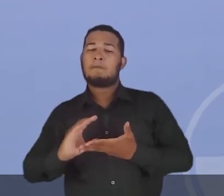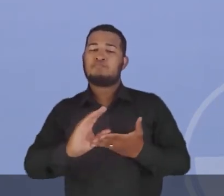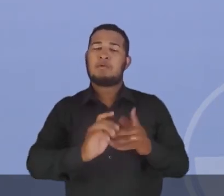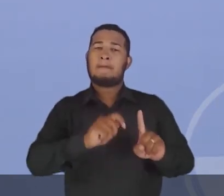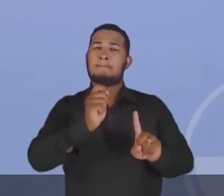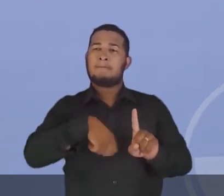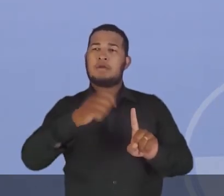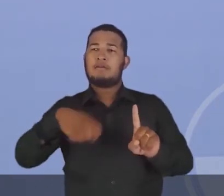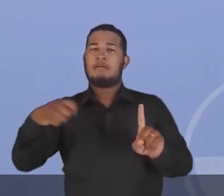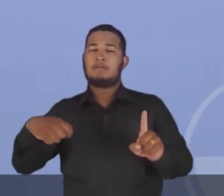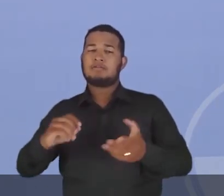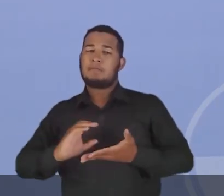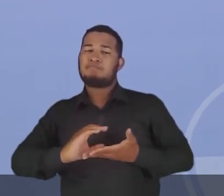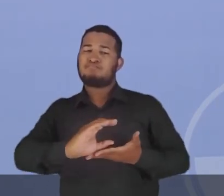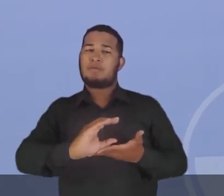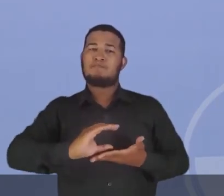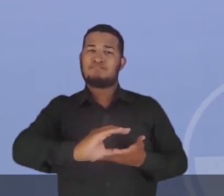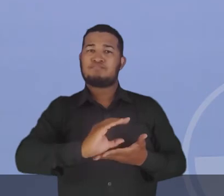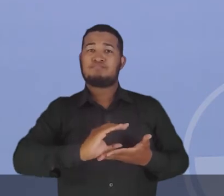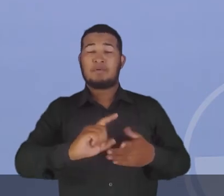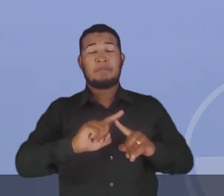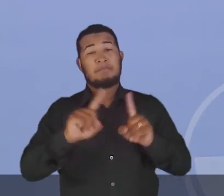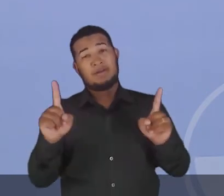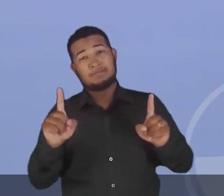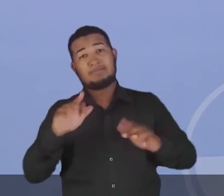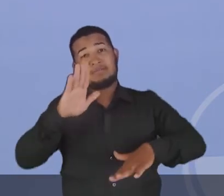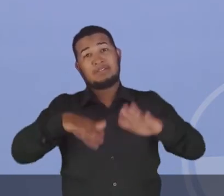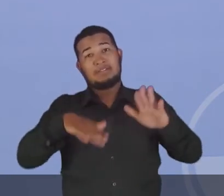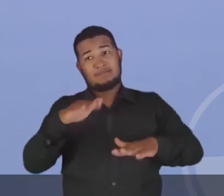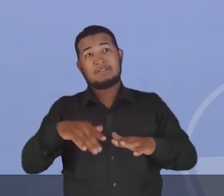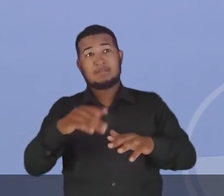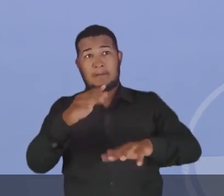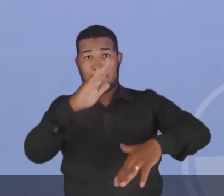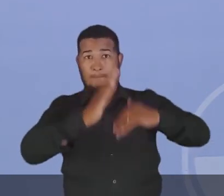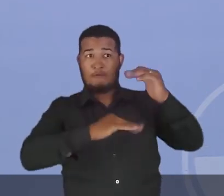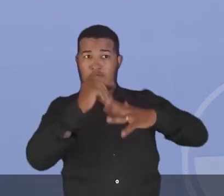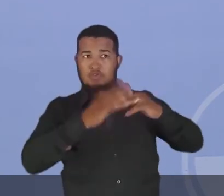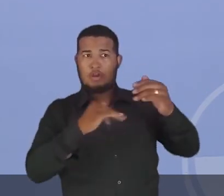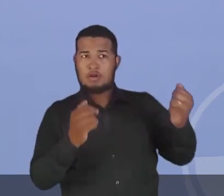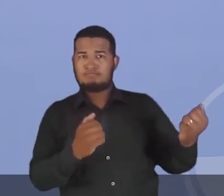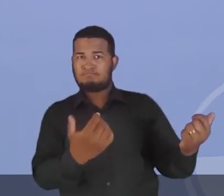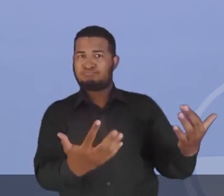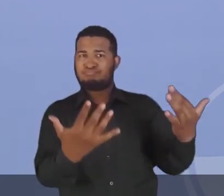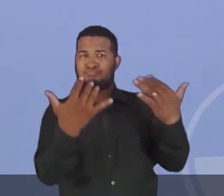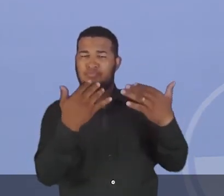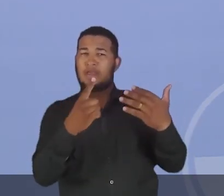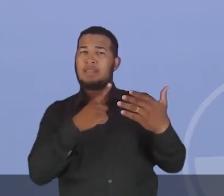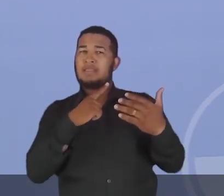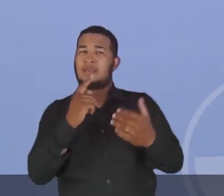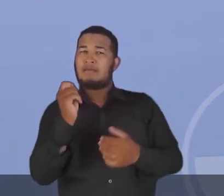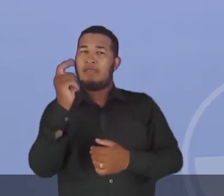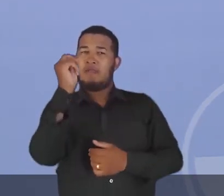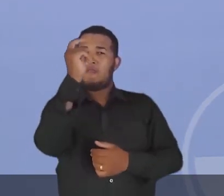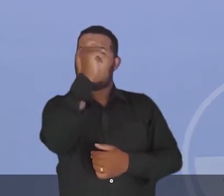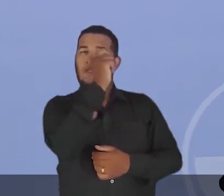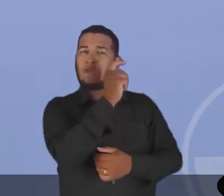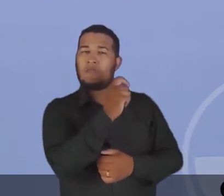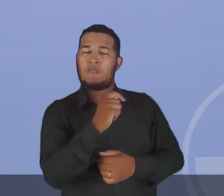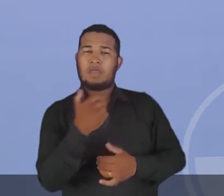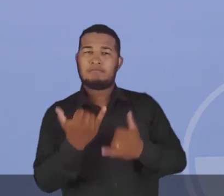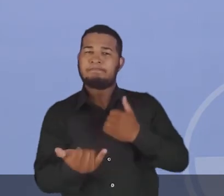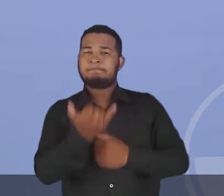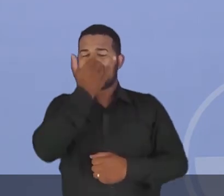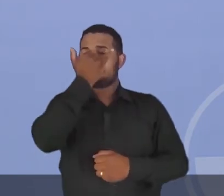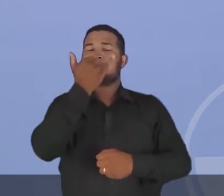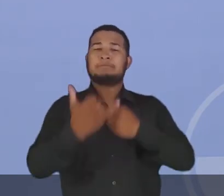mensal. O problema é que, muitas vezes, esses trabalhadores eram enganados e não tinham